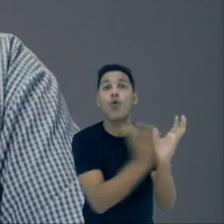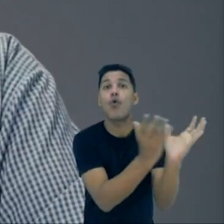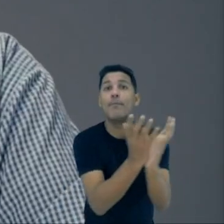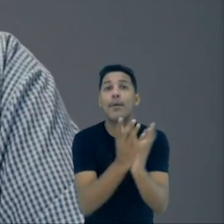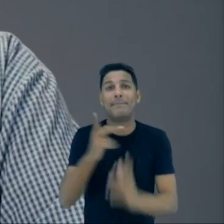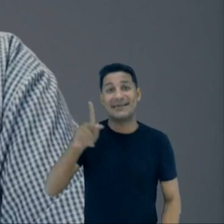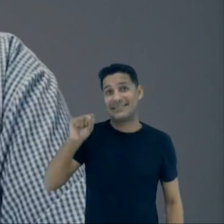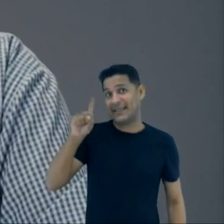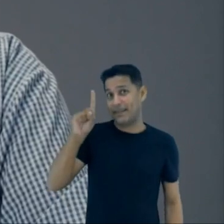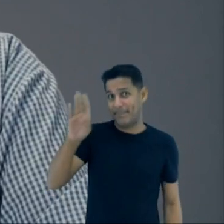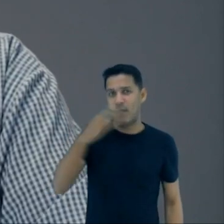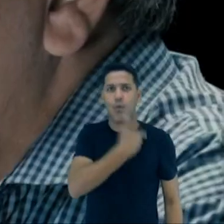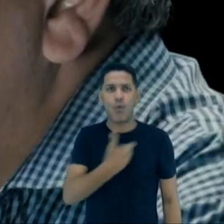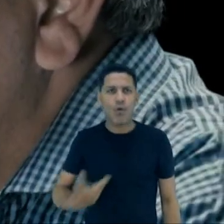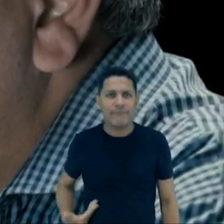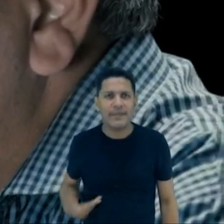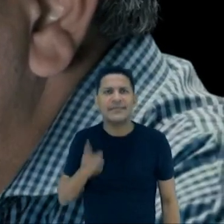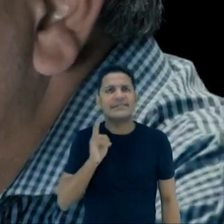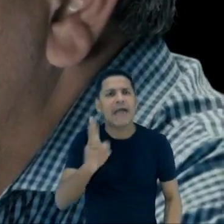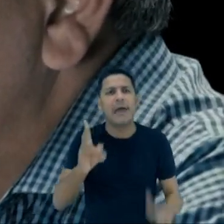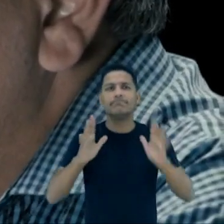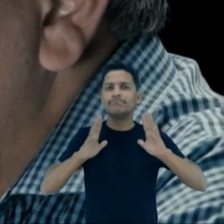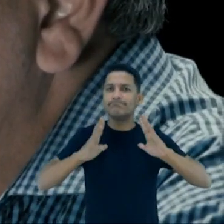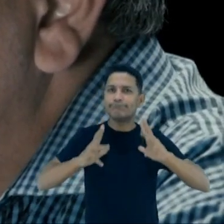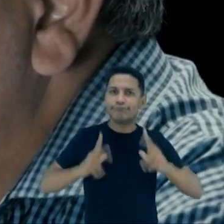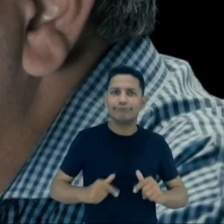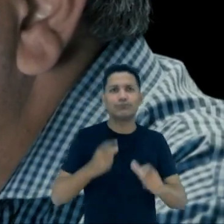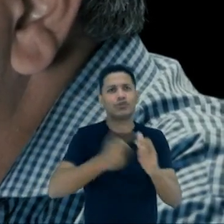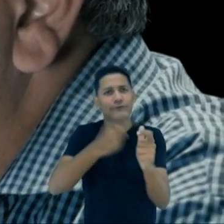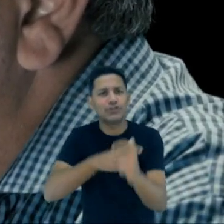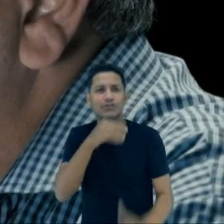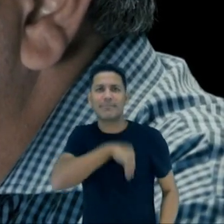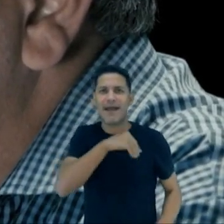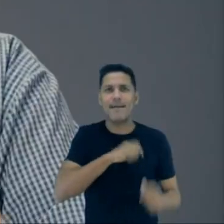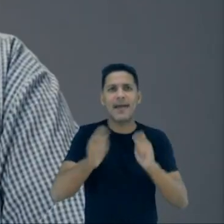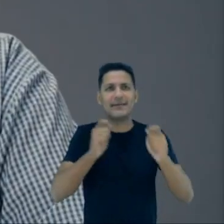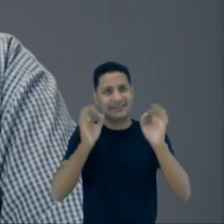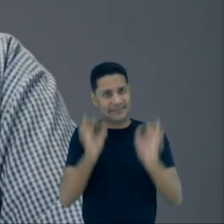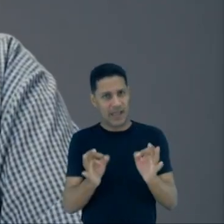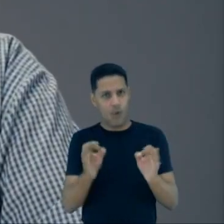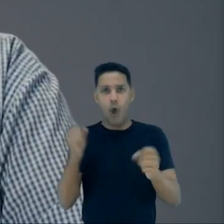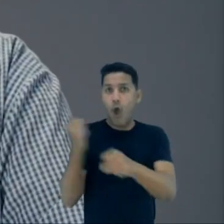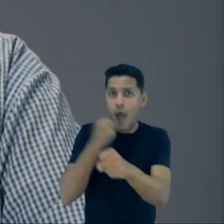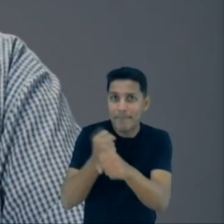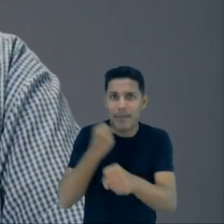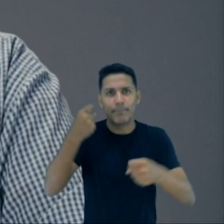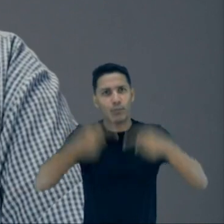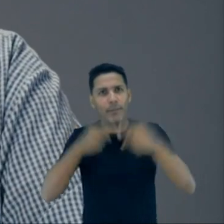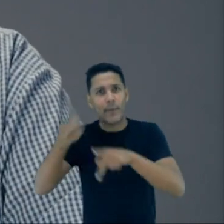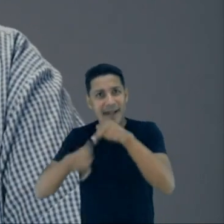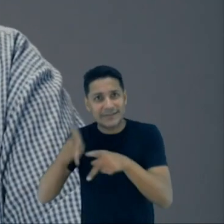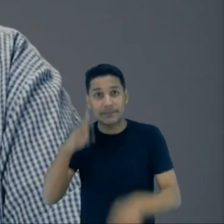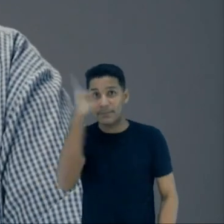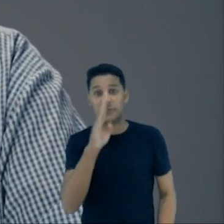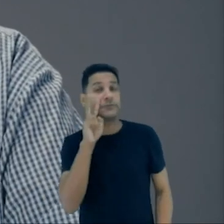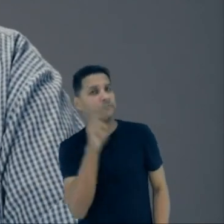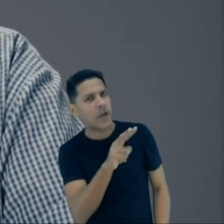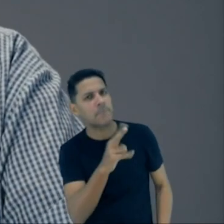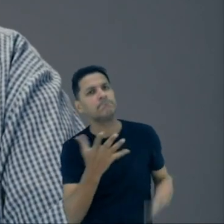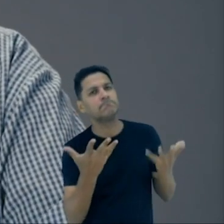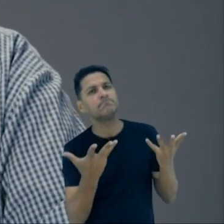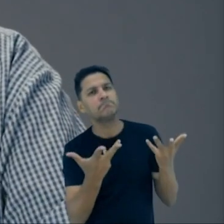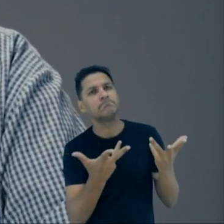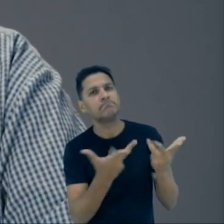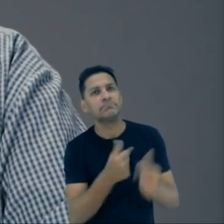Nos governos do PSDB, a dívida e os salários eram pagos em dia. Havia obras e políticas públicas